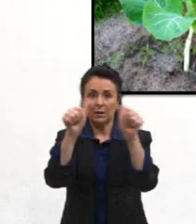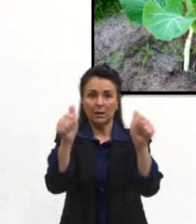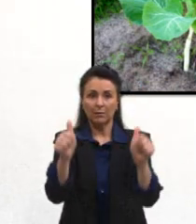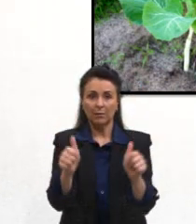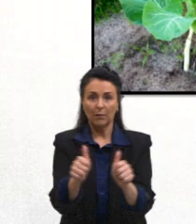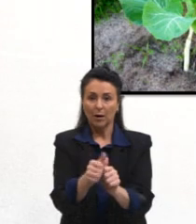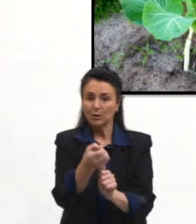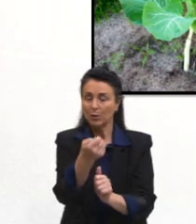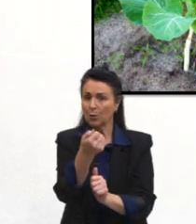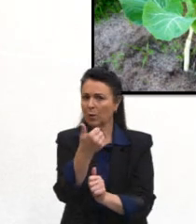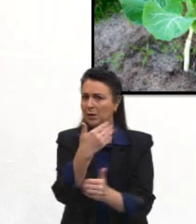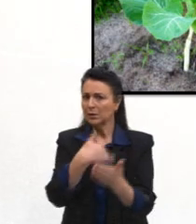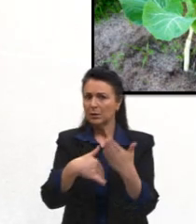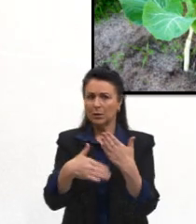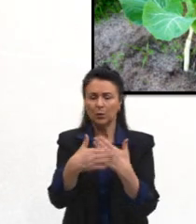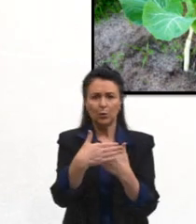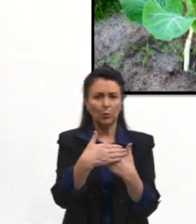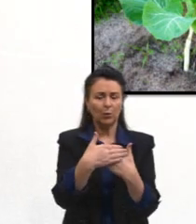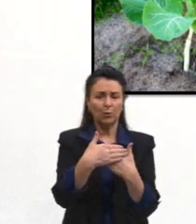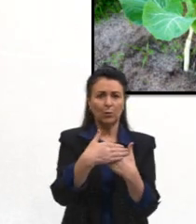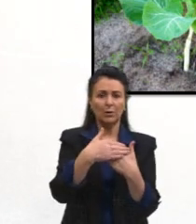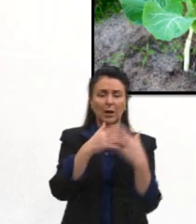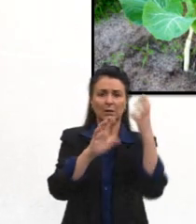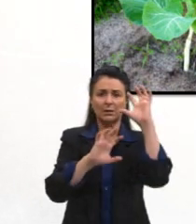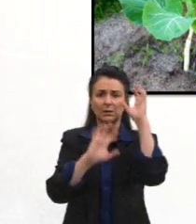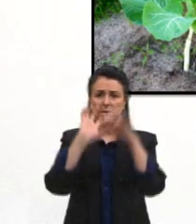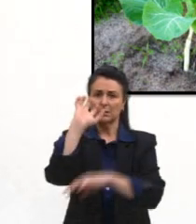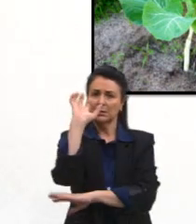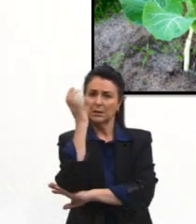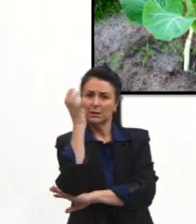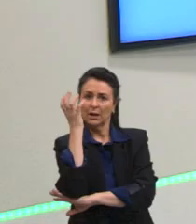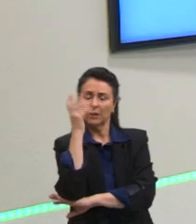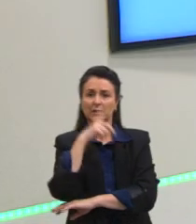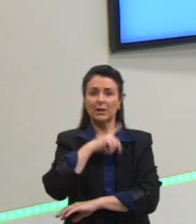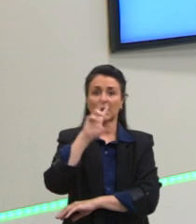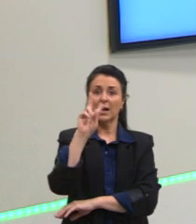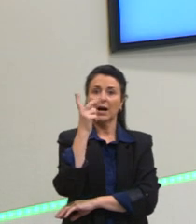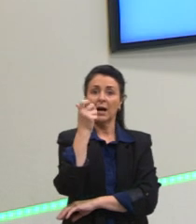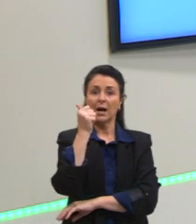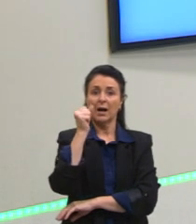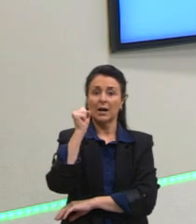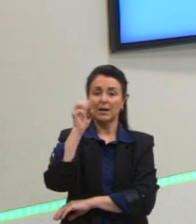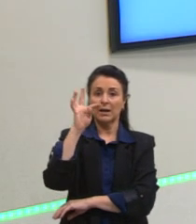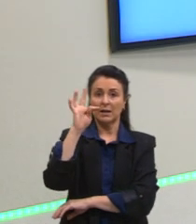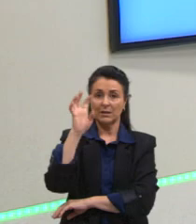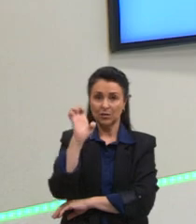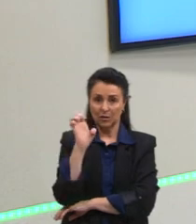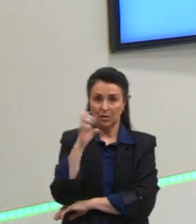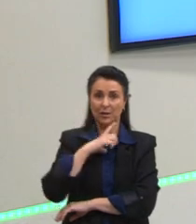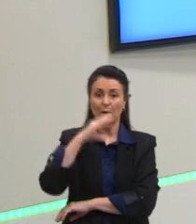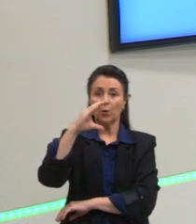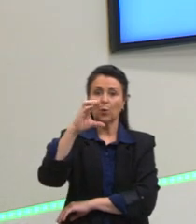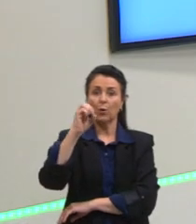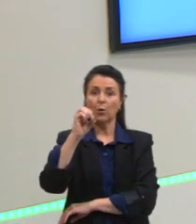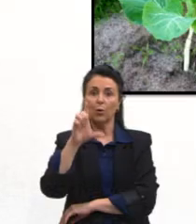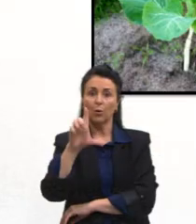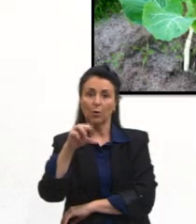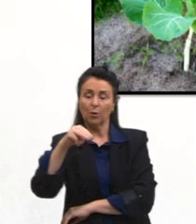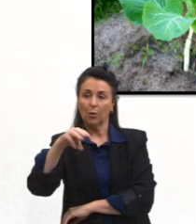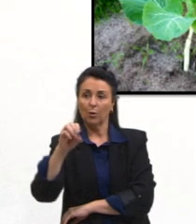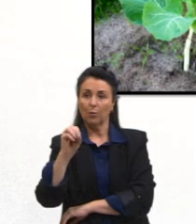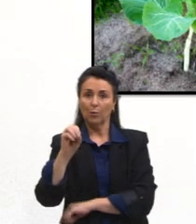das árvores. Temos a haste, que ali na imagem temos a couve, né? O colmo, que é